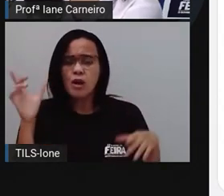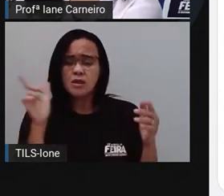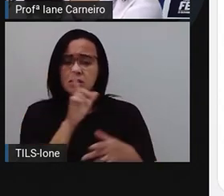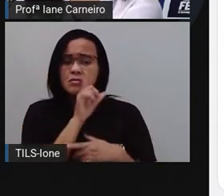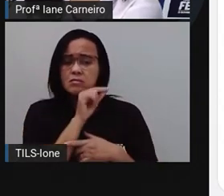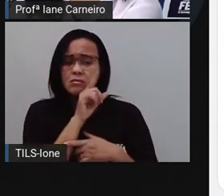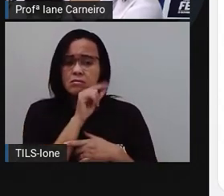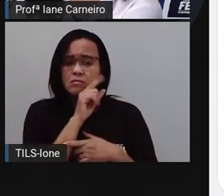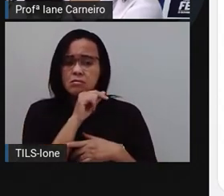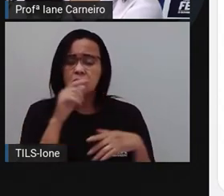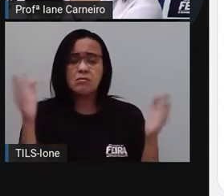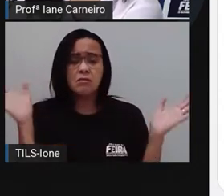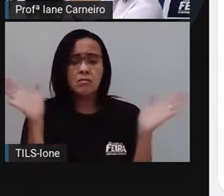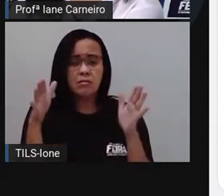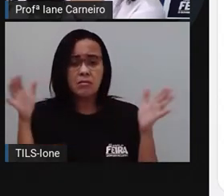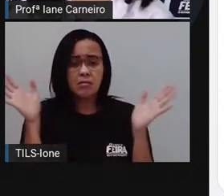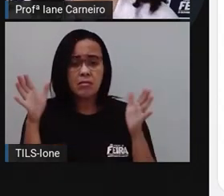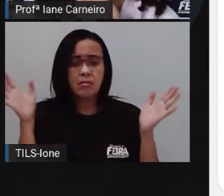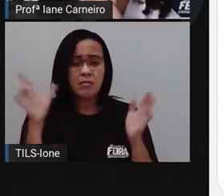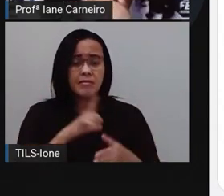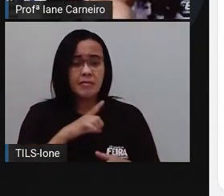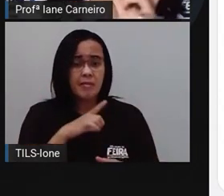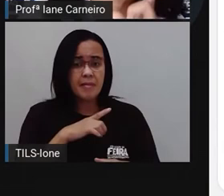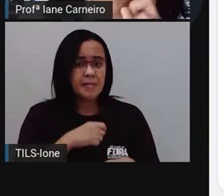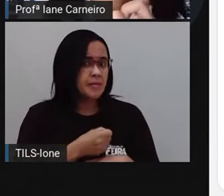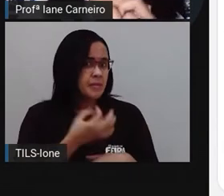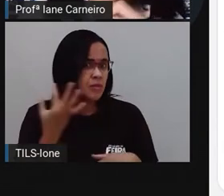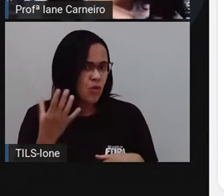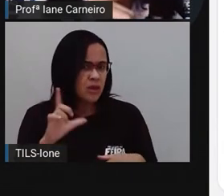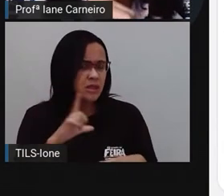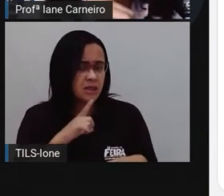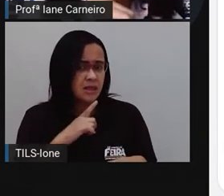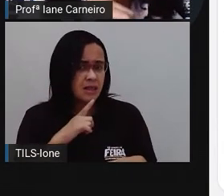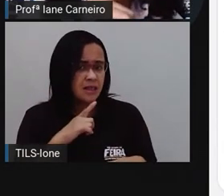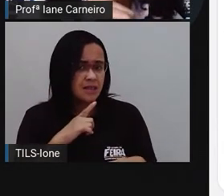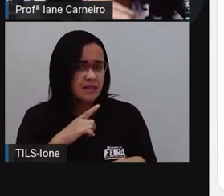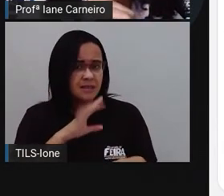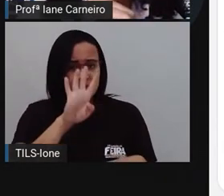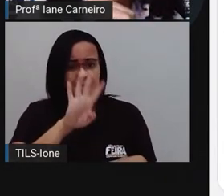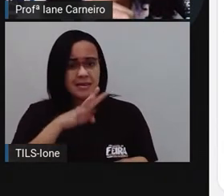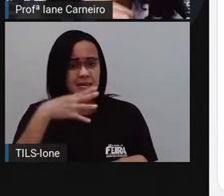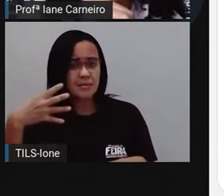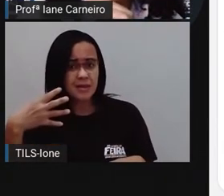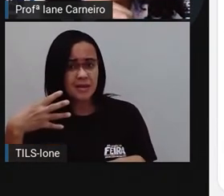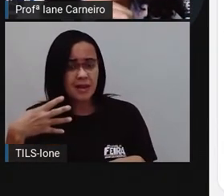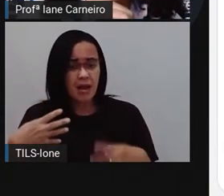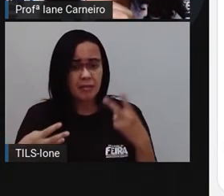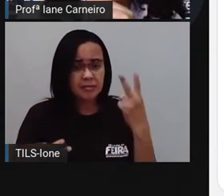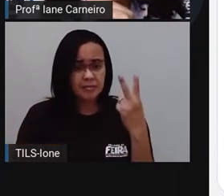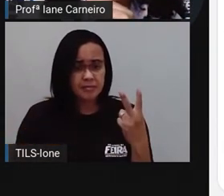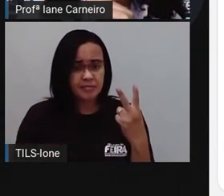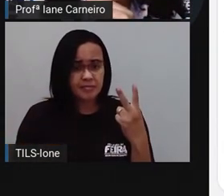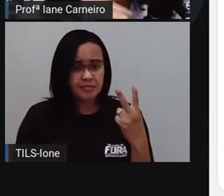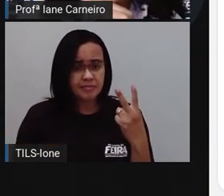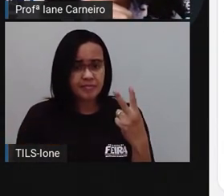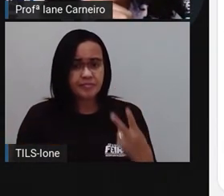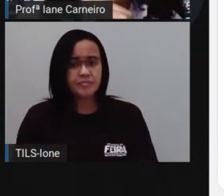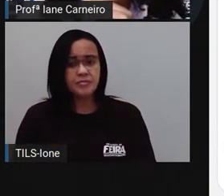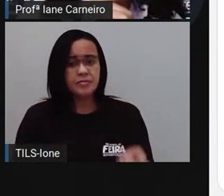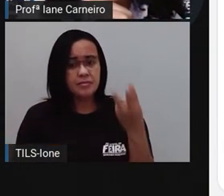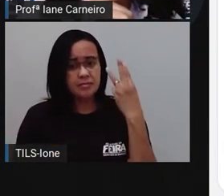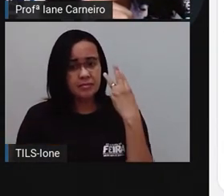Vamos contar? Quantas aves, ó. Uma, duas,